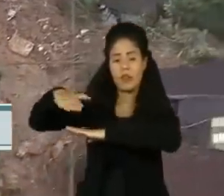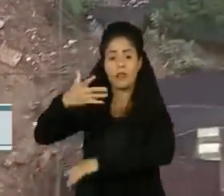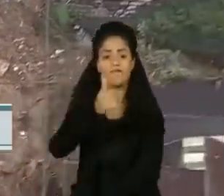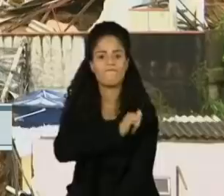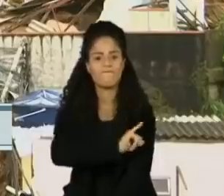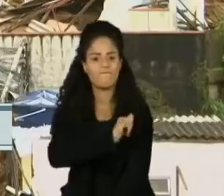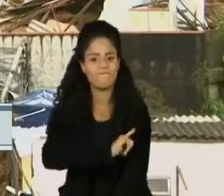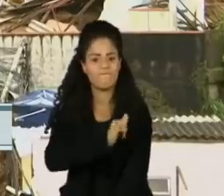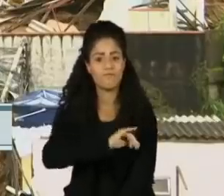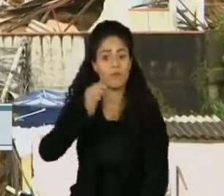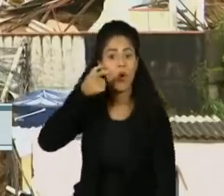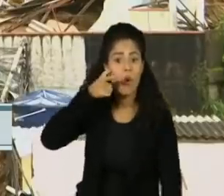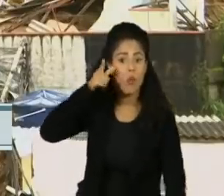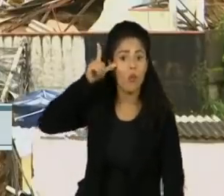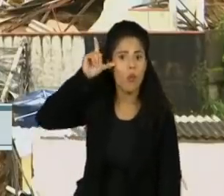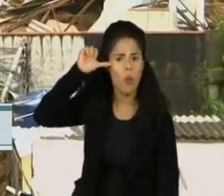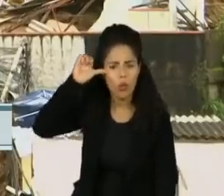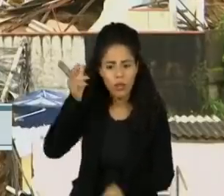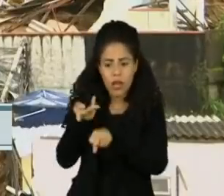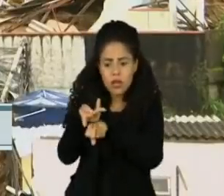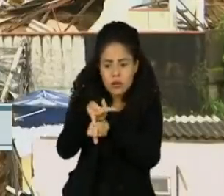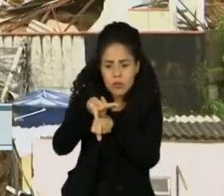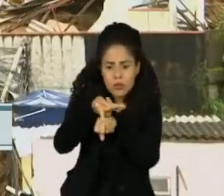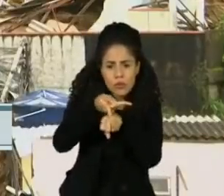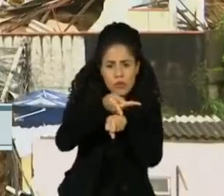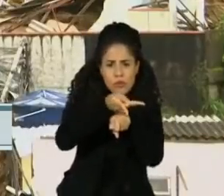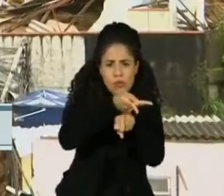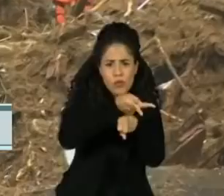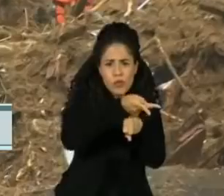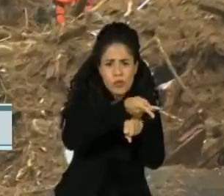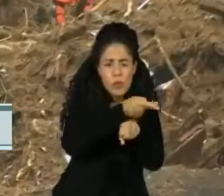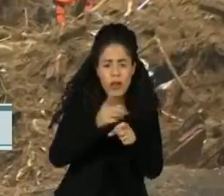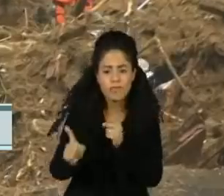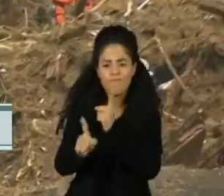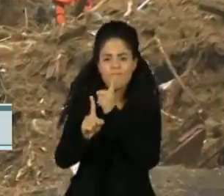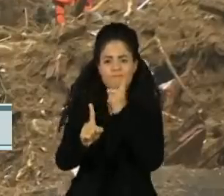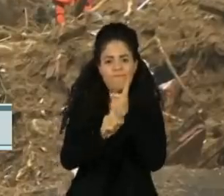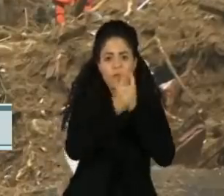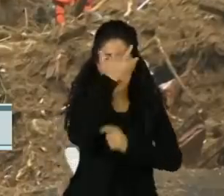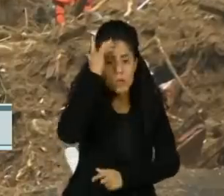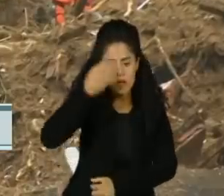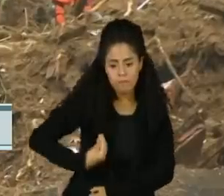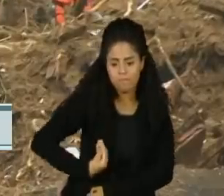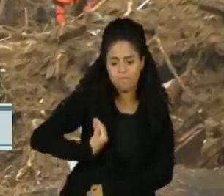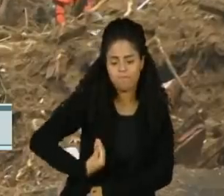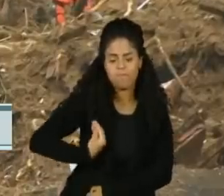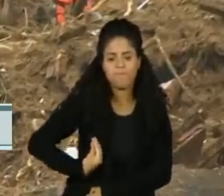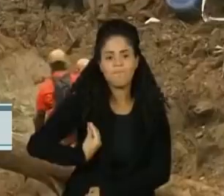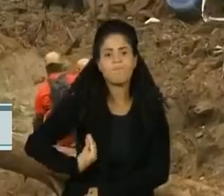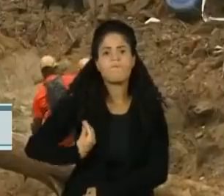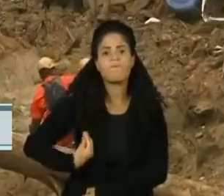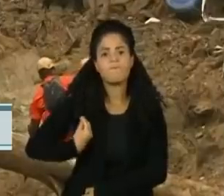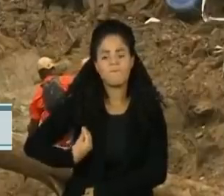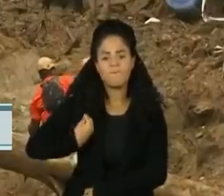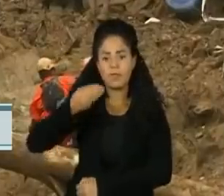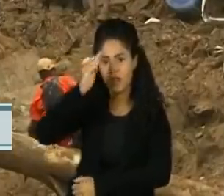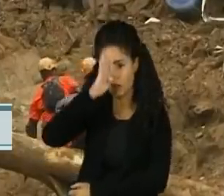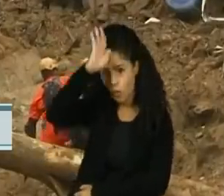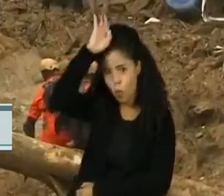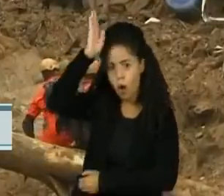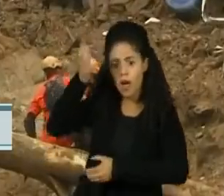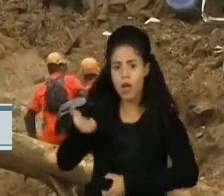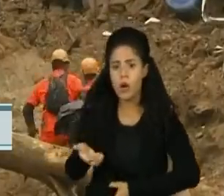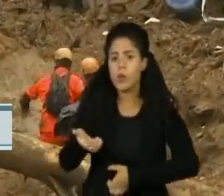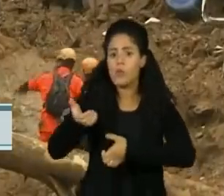tarde de ontem. O trabalho de buscas por sobreviventes continua. A Defesa Civil Estadual mantém 400 bombeiros